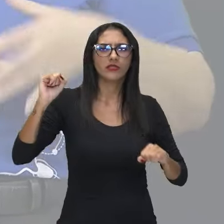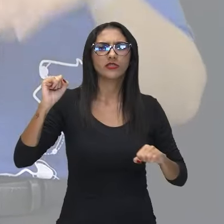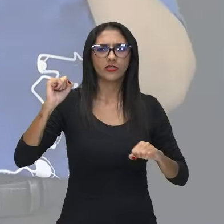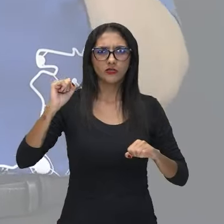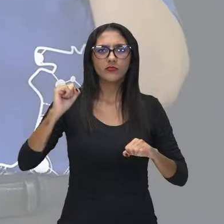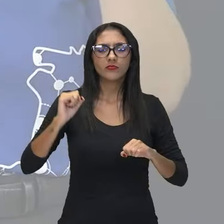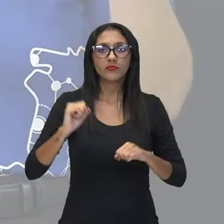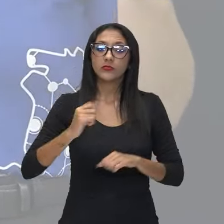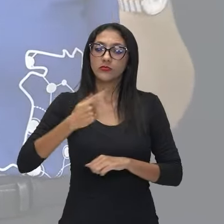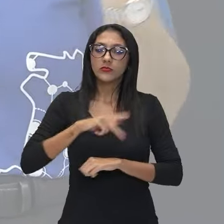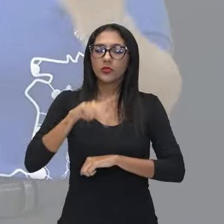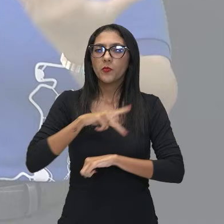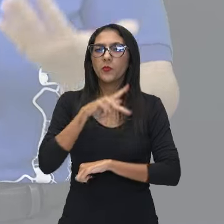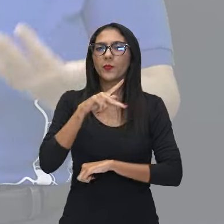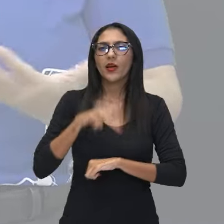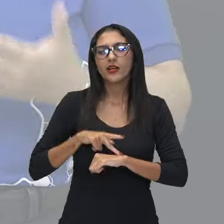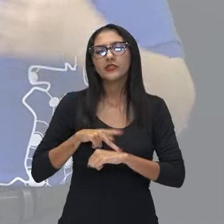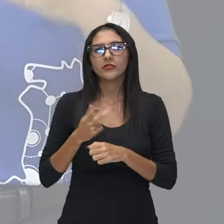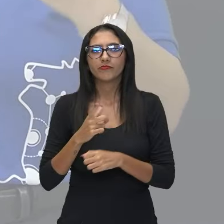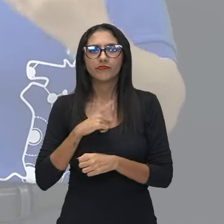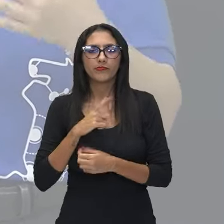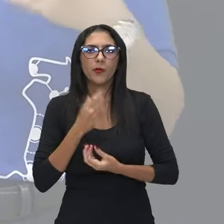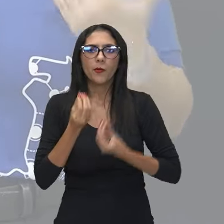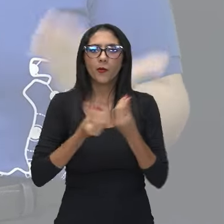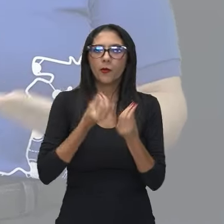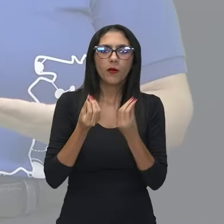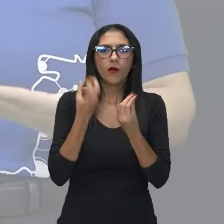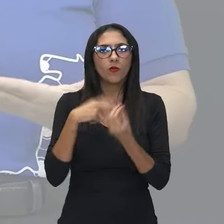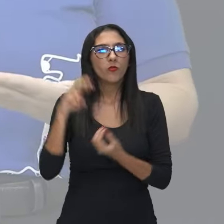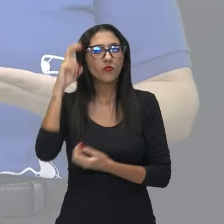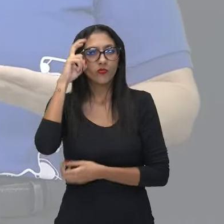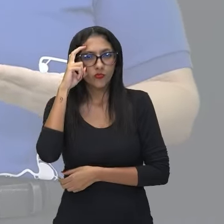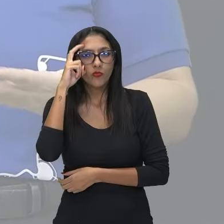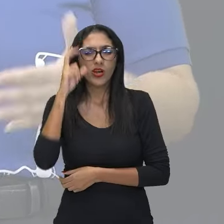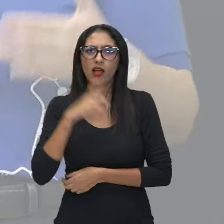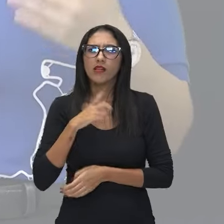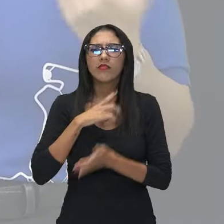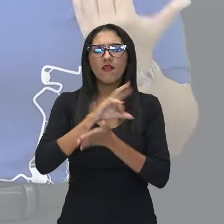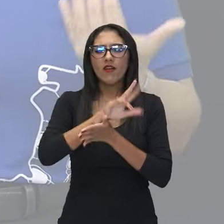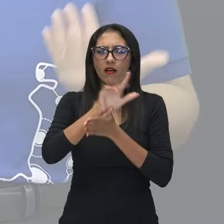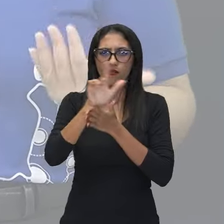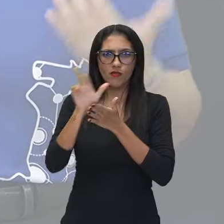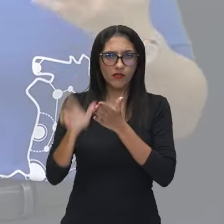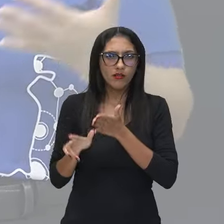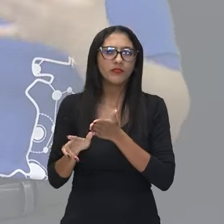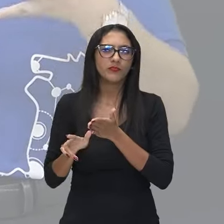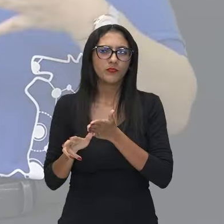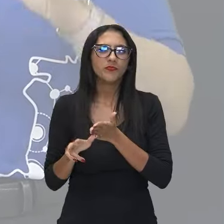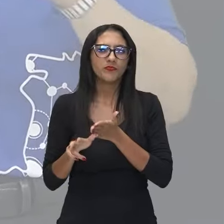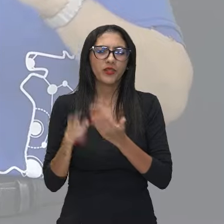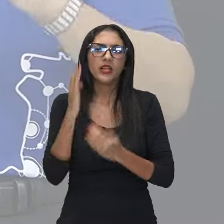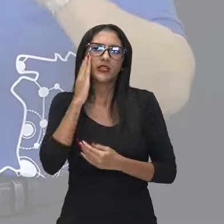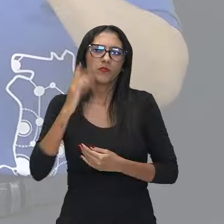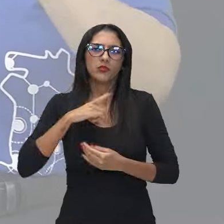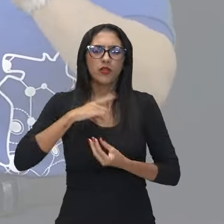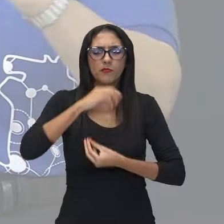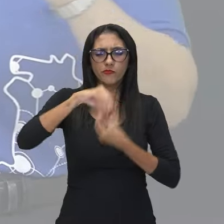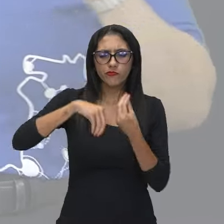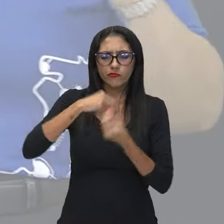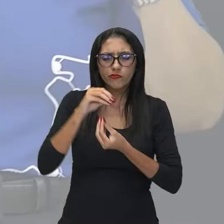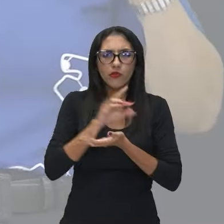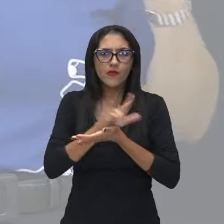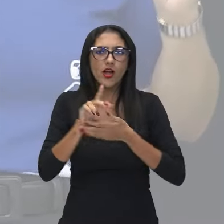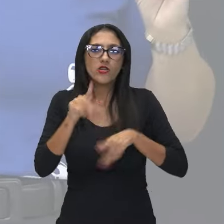nesse país, a questão da cultura é extremamente diversa. Justamente pela miscigenação, mas também